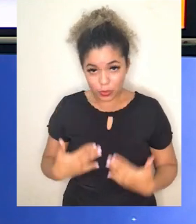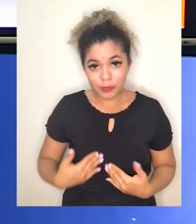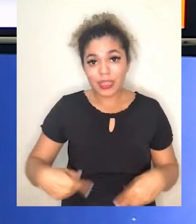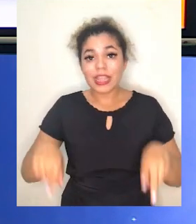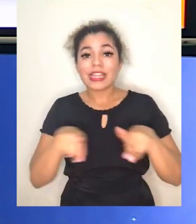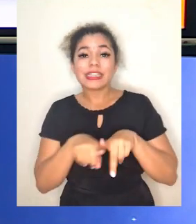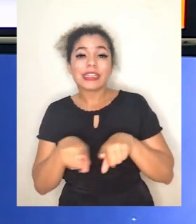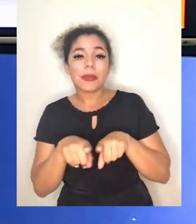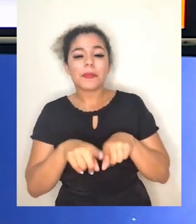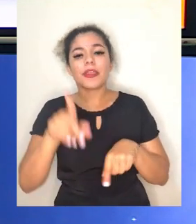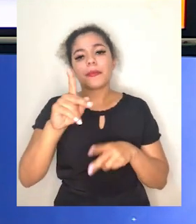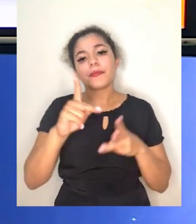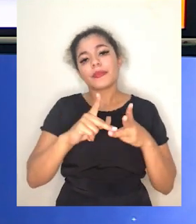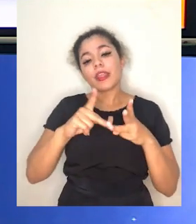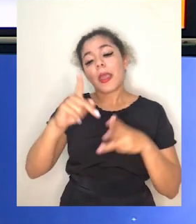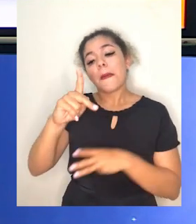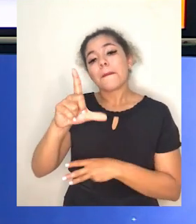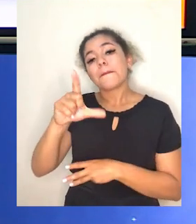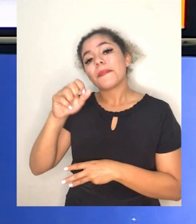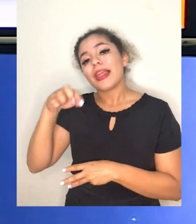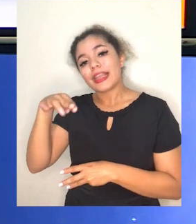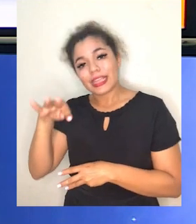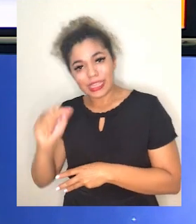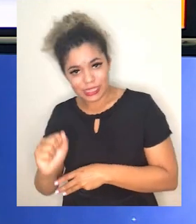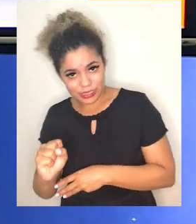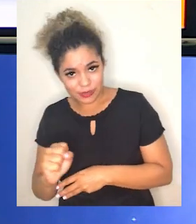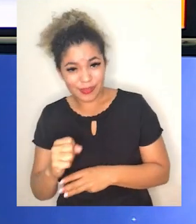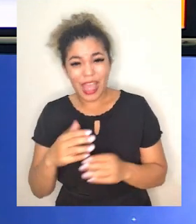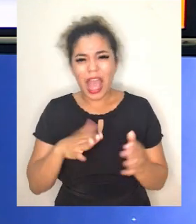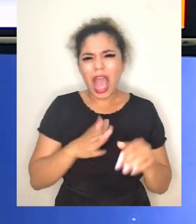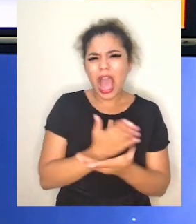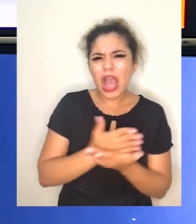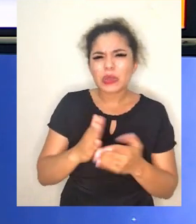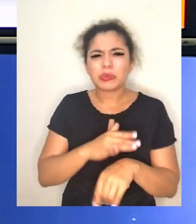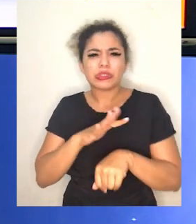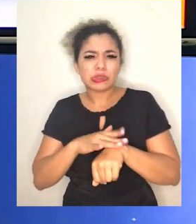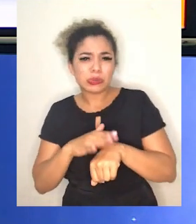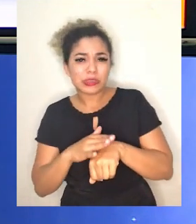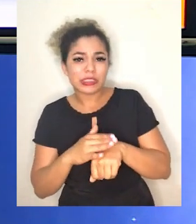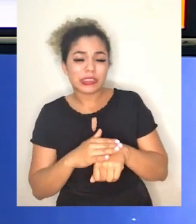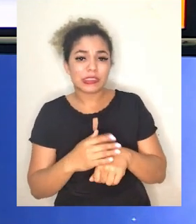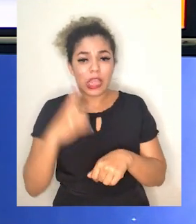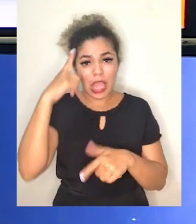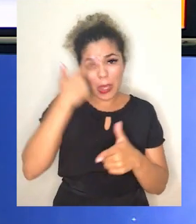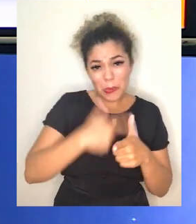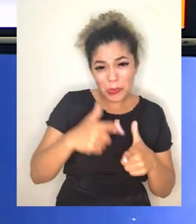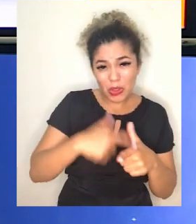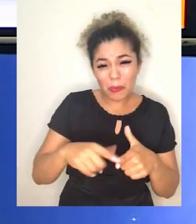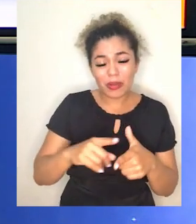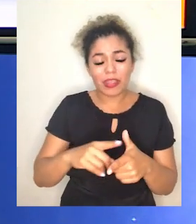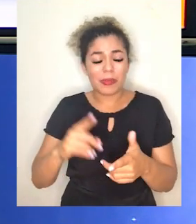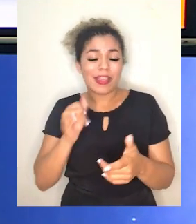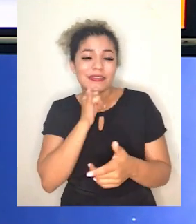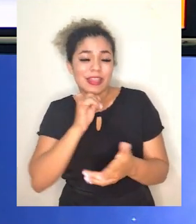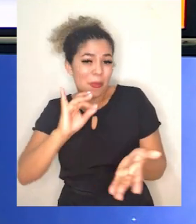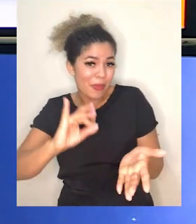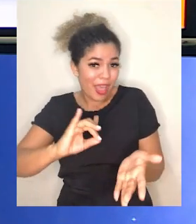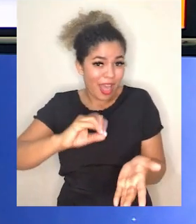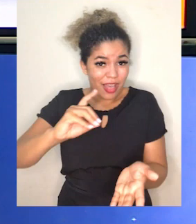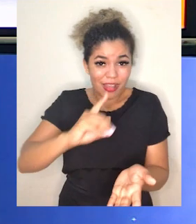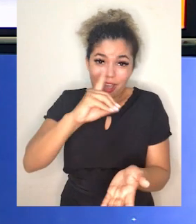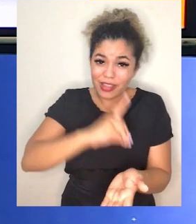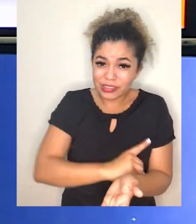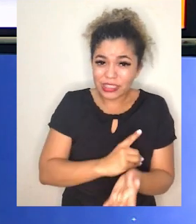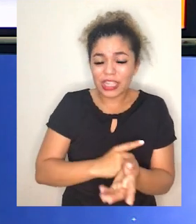plaquetas, coagulação sanguínea. Algumas doenças que afetam a produção de plaquetas, como a dengue ou algumas doenças genéticas que